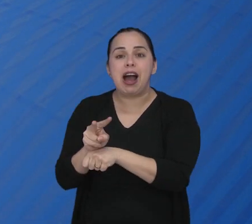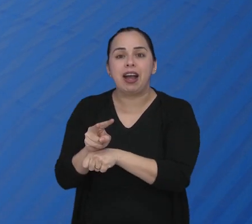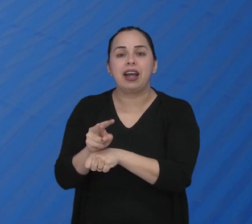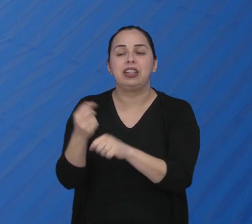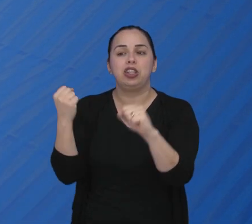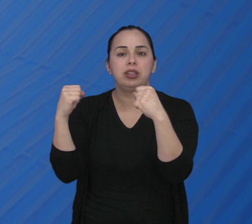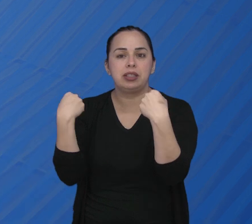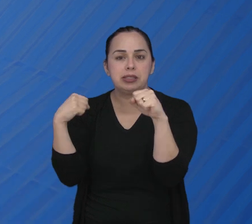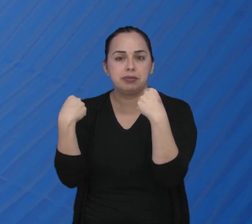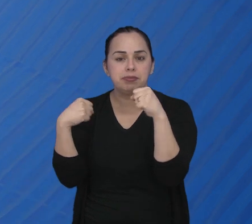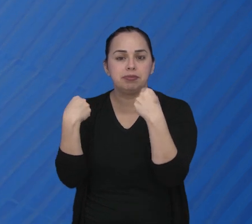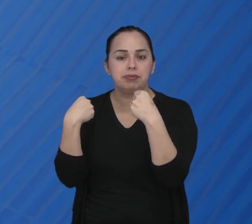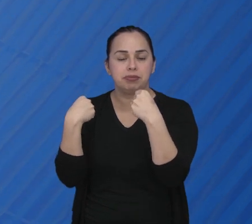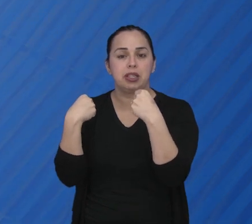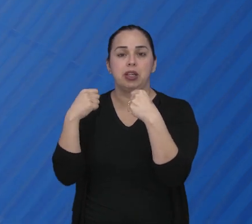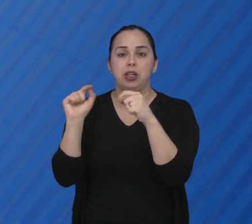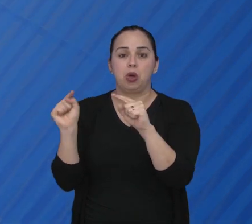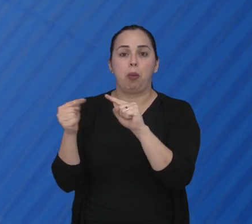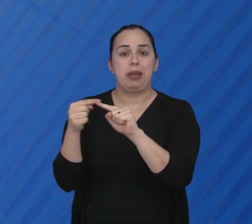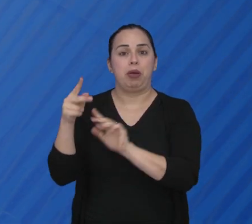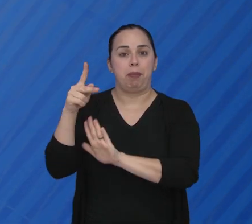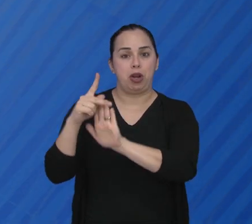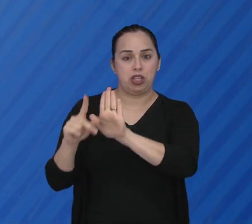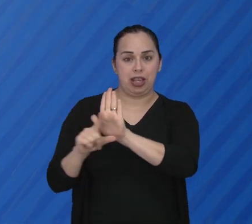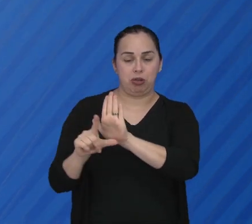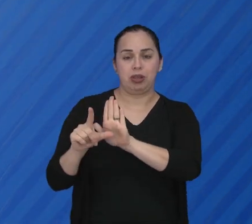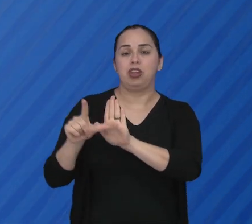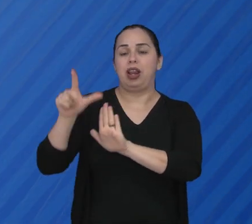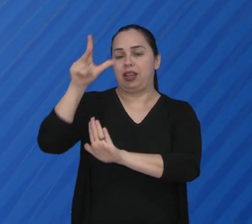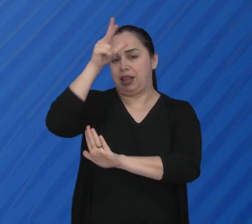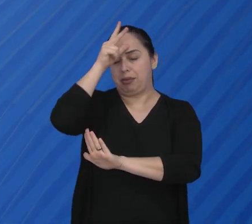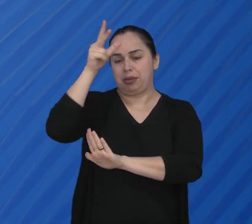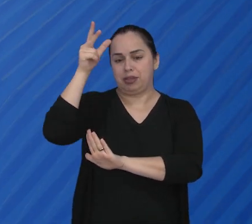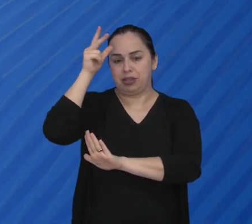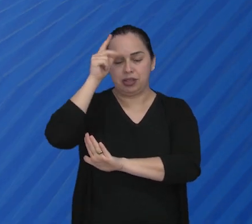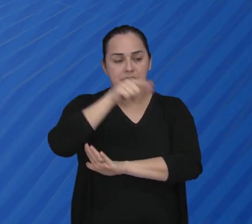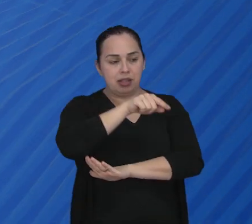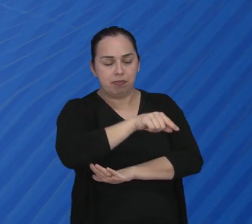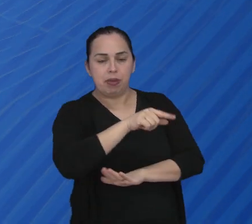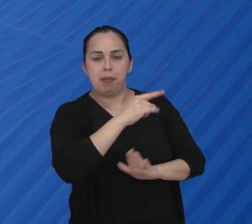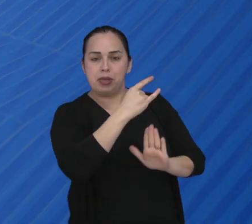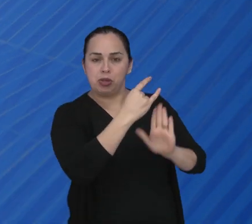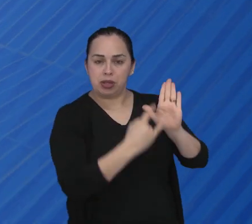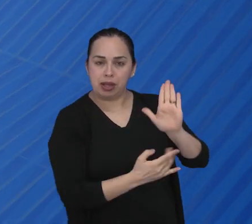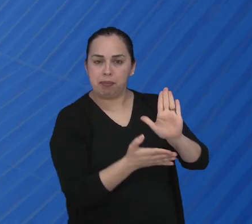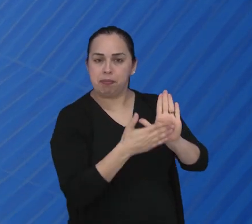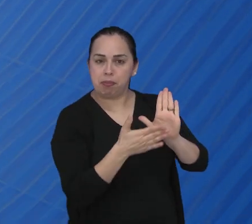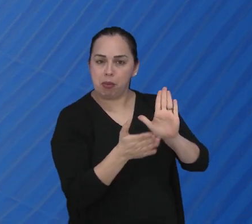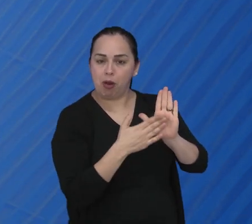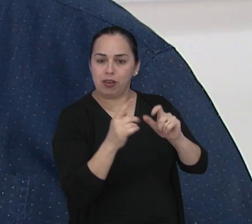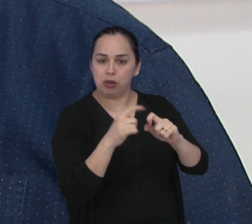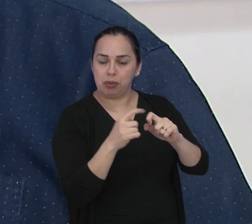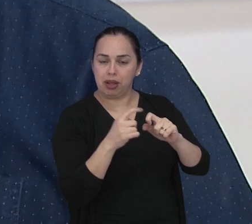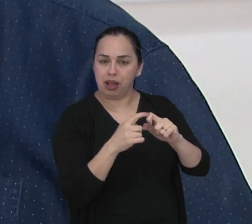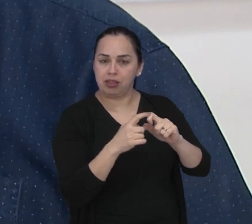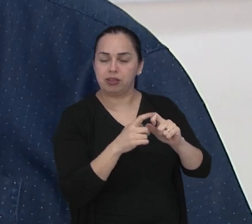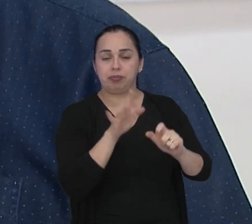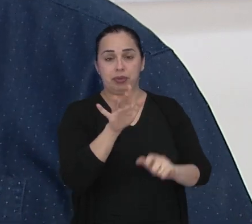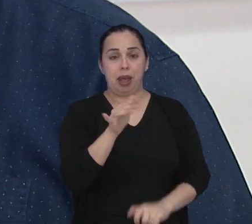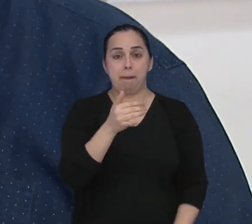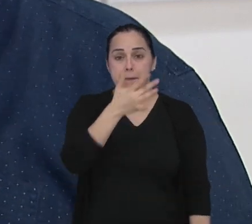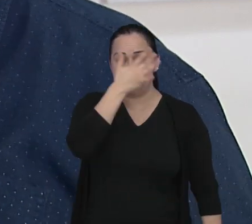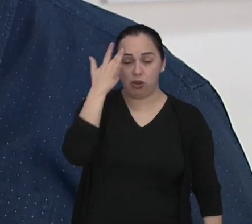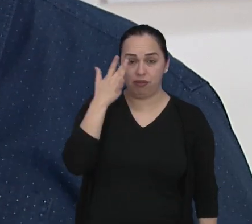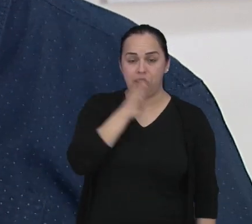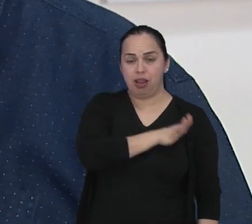porcentagem das vagas de práticas esportivas oferecidas pelo município a pessoas com encaminhamento médico. Através